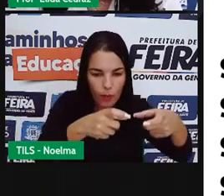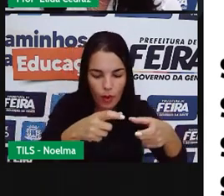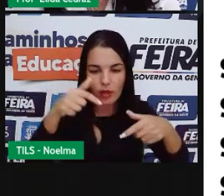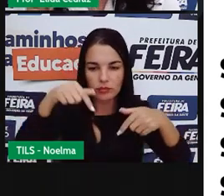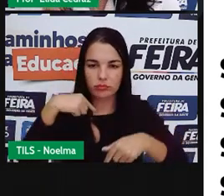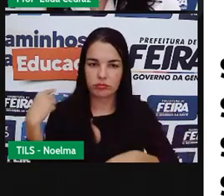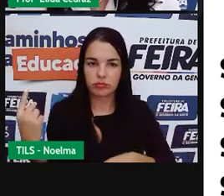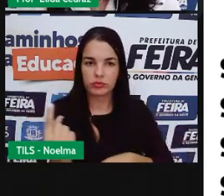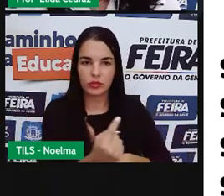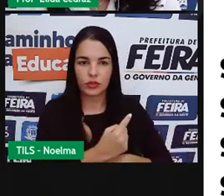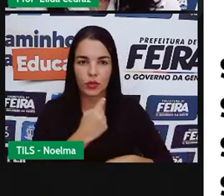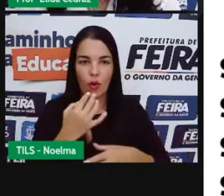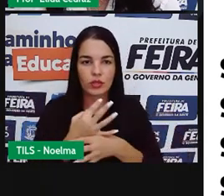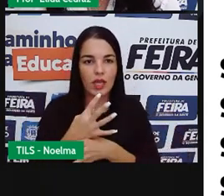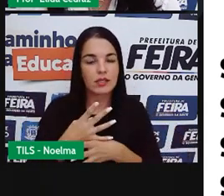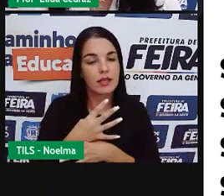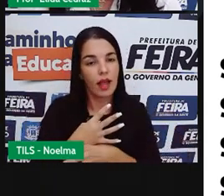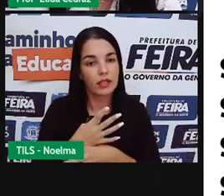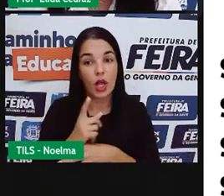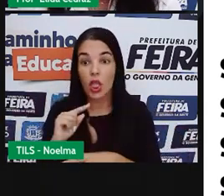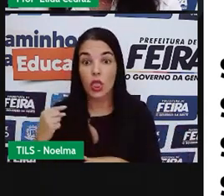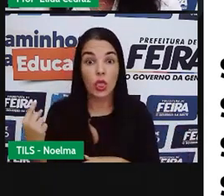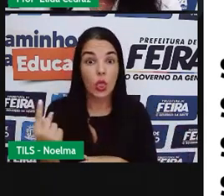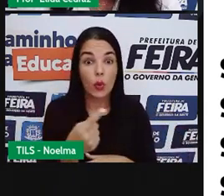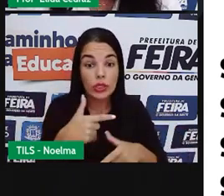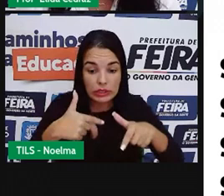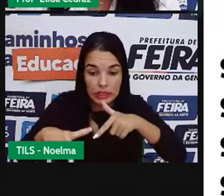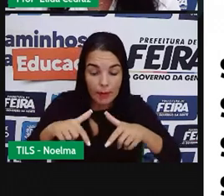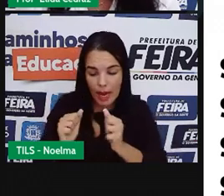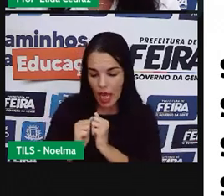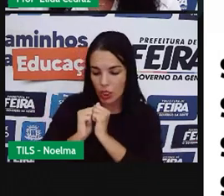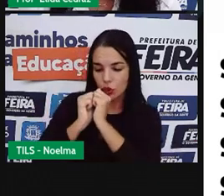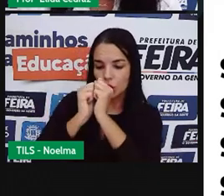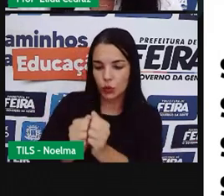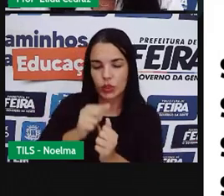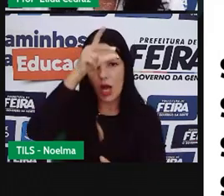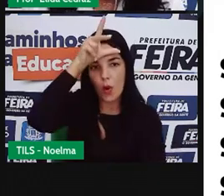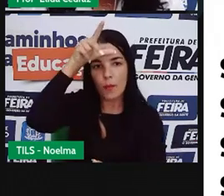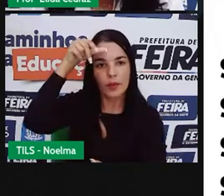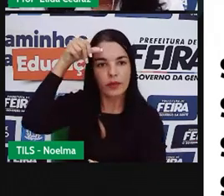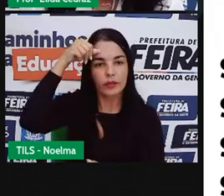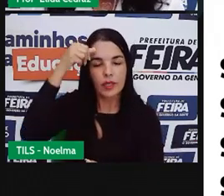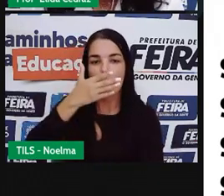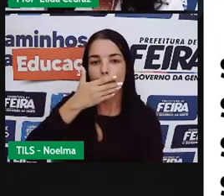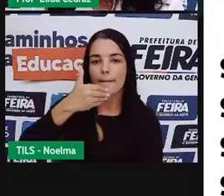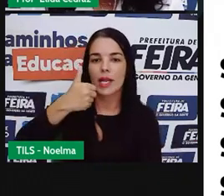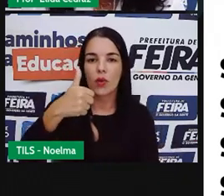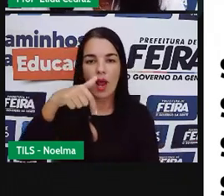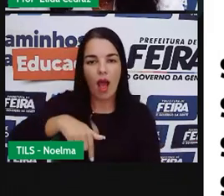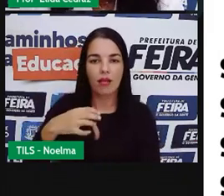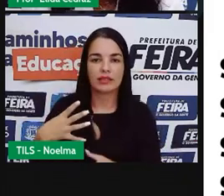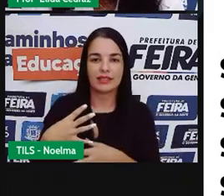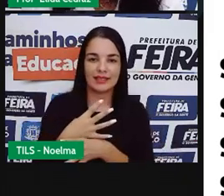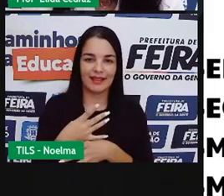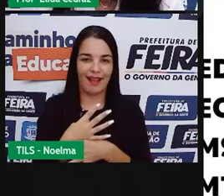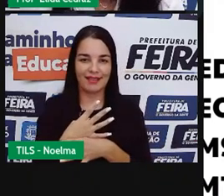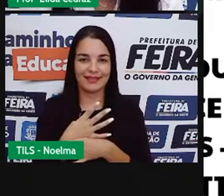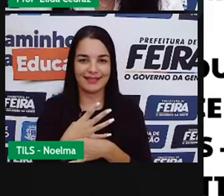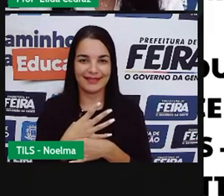cidade. E todos eles trabalham juntamente com o prefeito para a melhoria da nossa cidade.